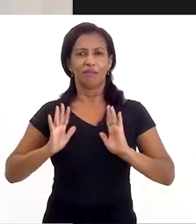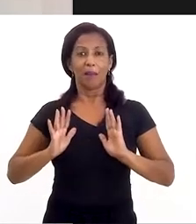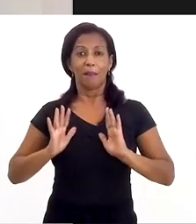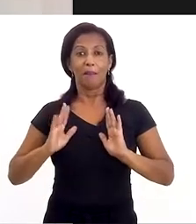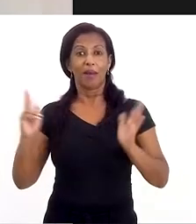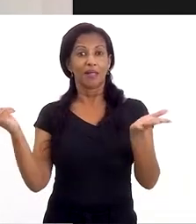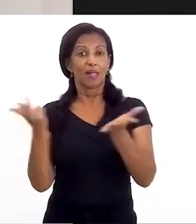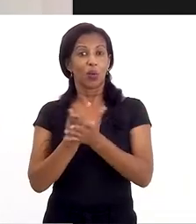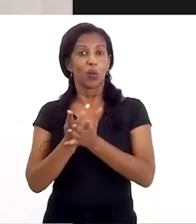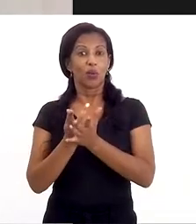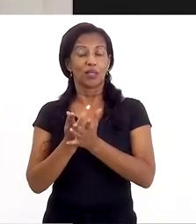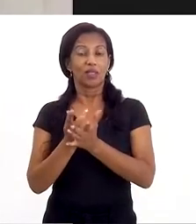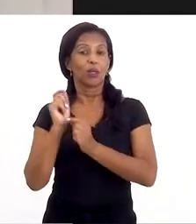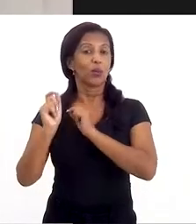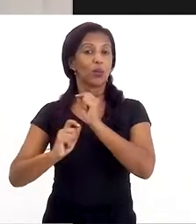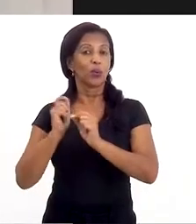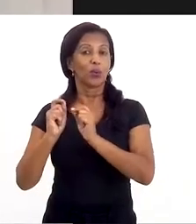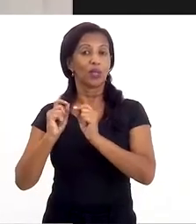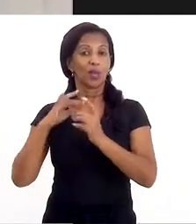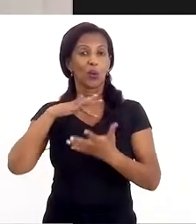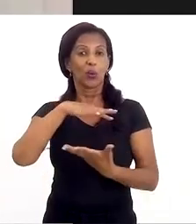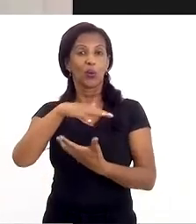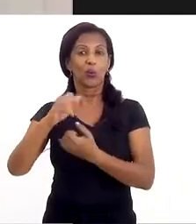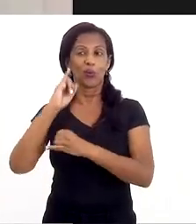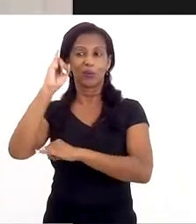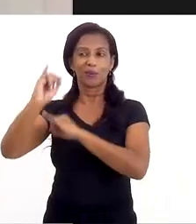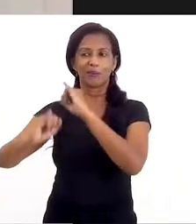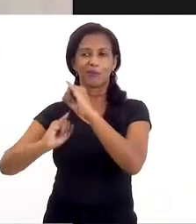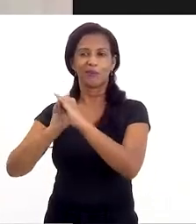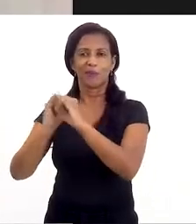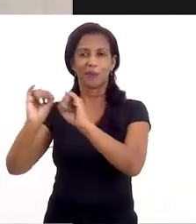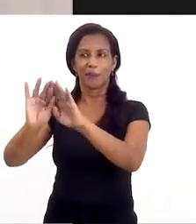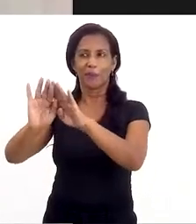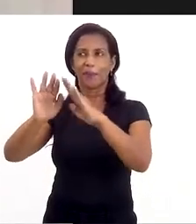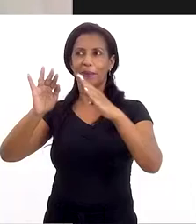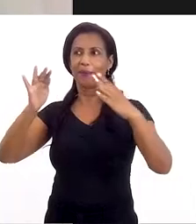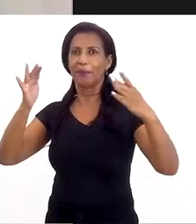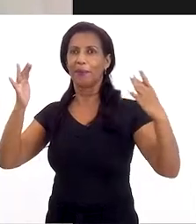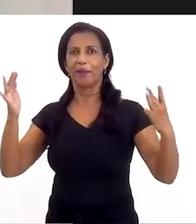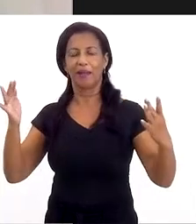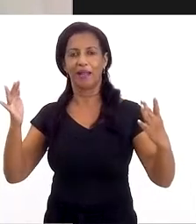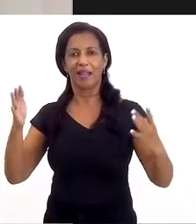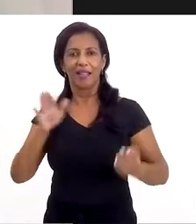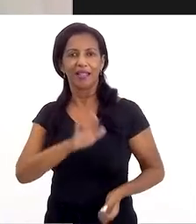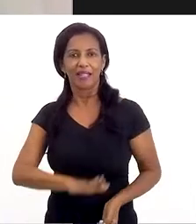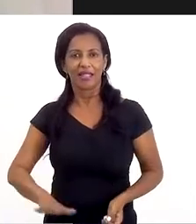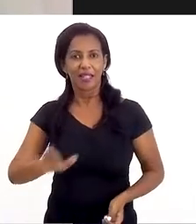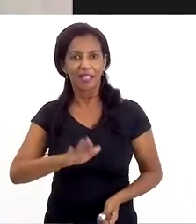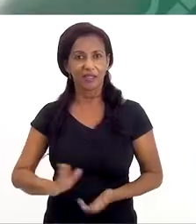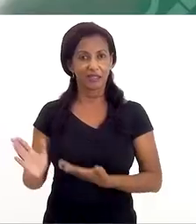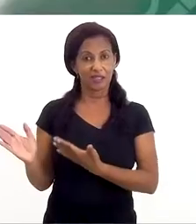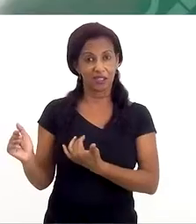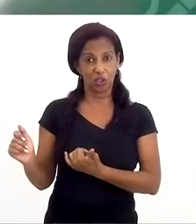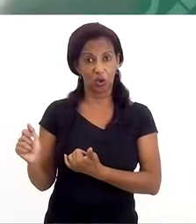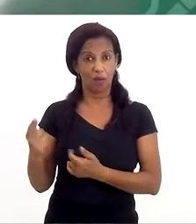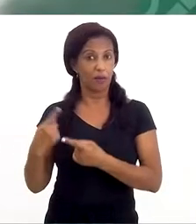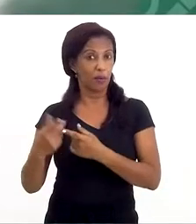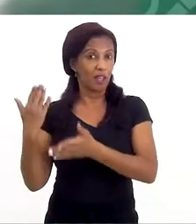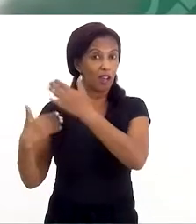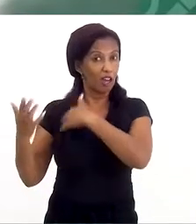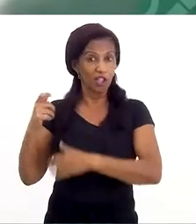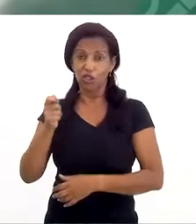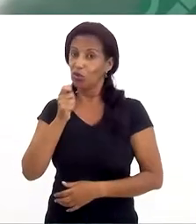mas nós abrimos o mundo virtual para as nossas crianças e adolescentes. Muitas crianças e adolescentes que não tinham esse acesso porque os pais